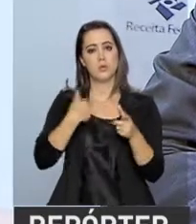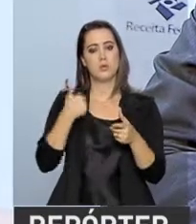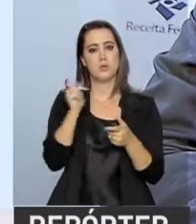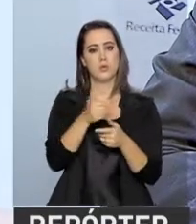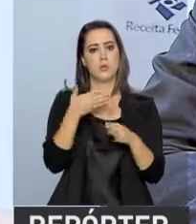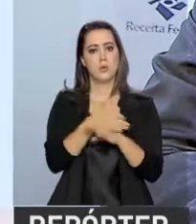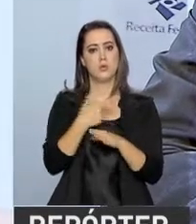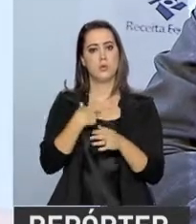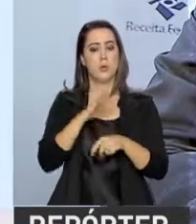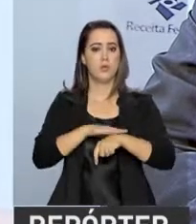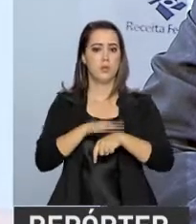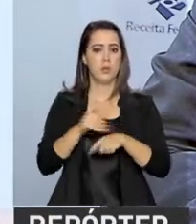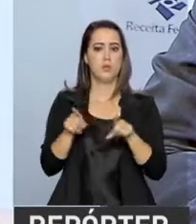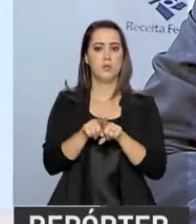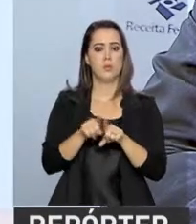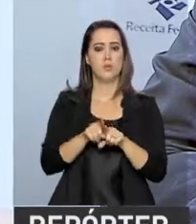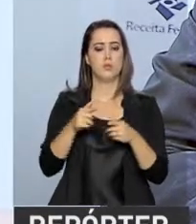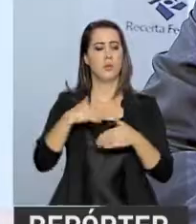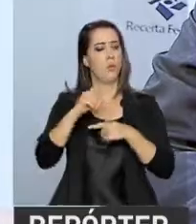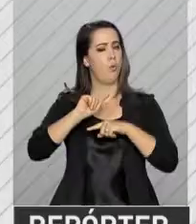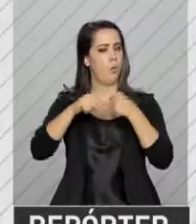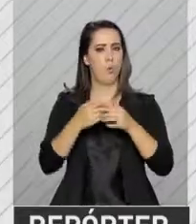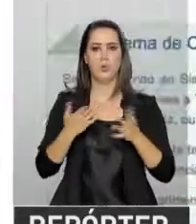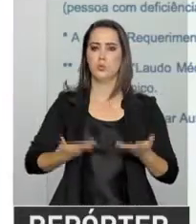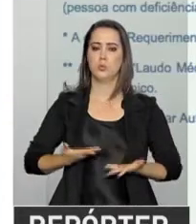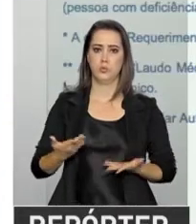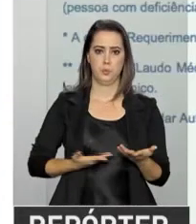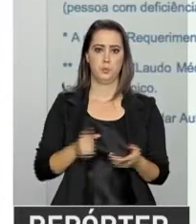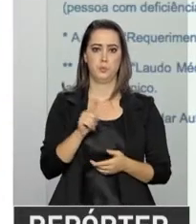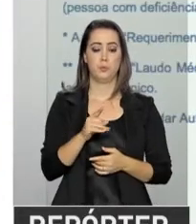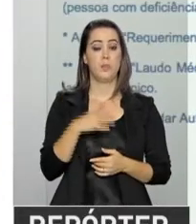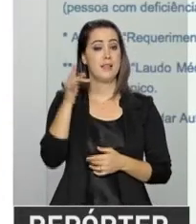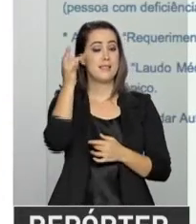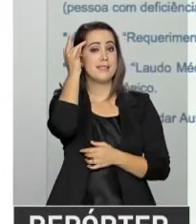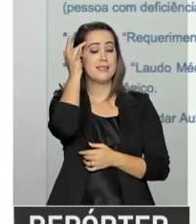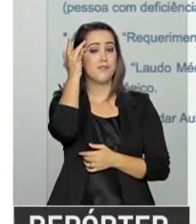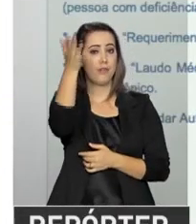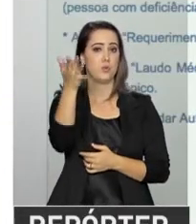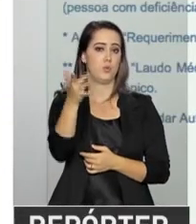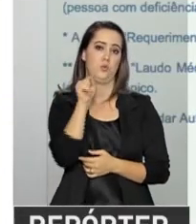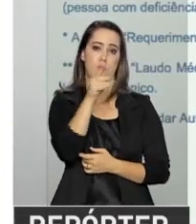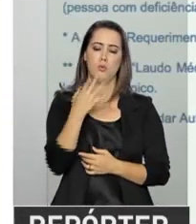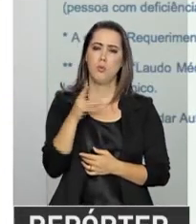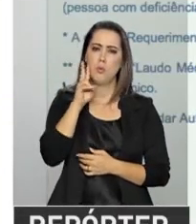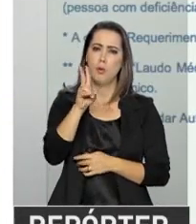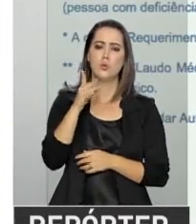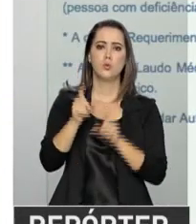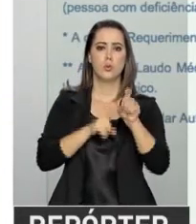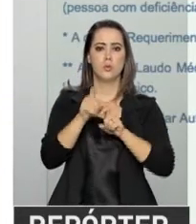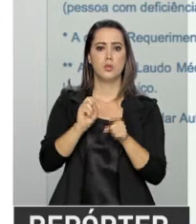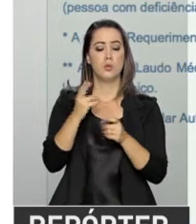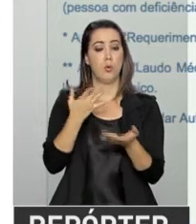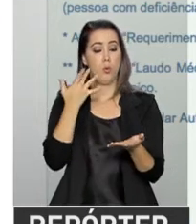com esse tempo disponível, para fazer também um outro tipo de serviço. A navegação é simples e intuitiva, e pode ser feita de computadores